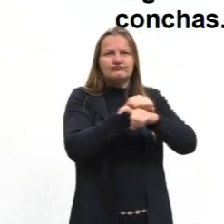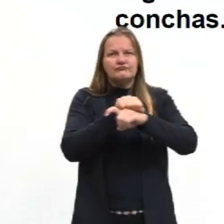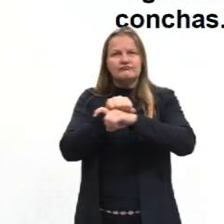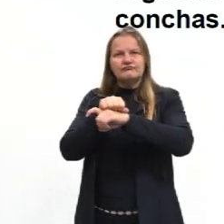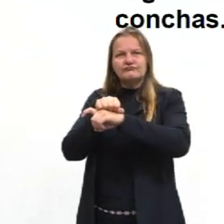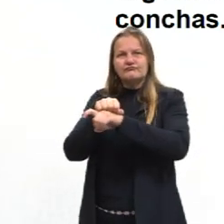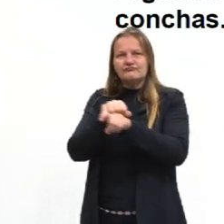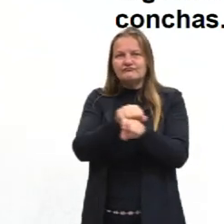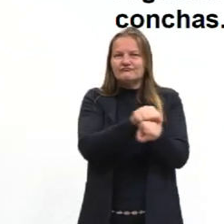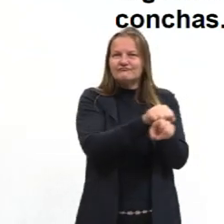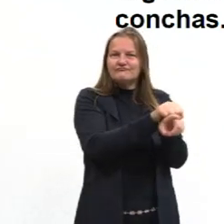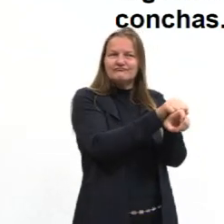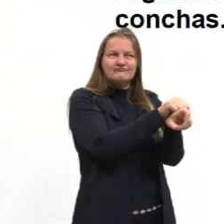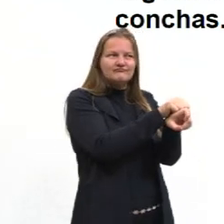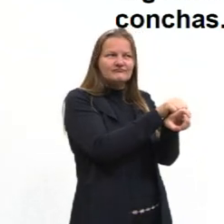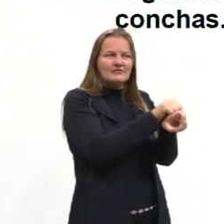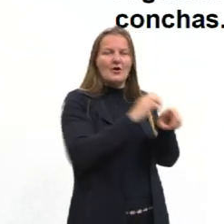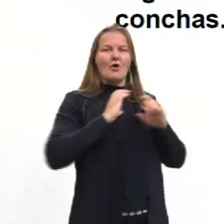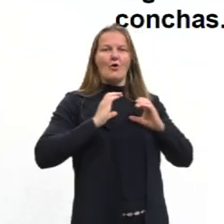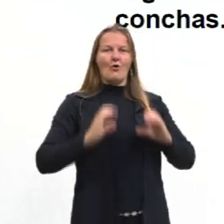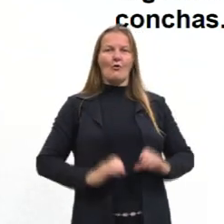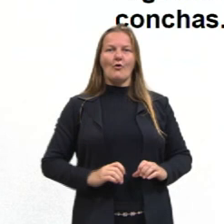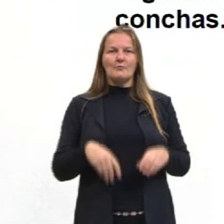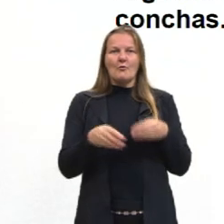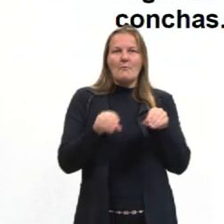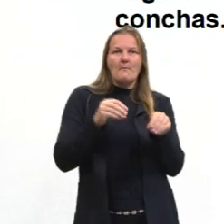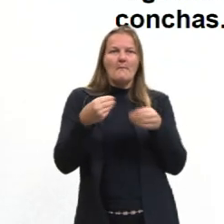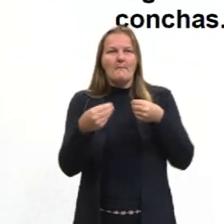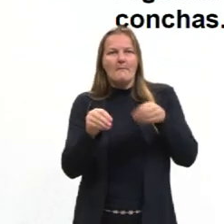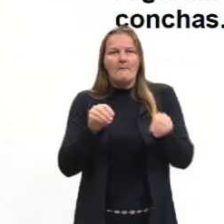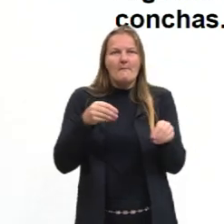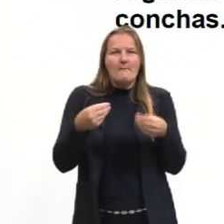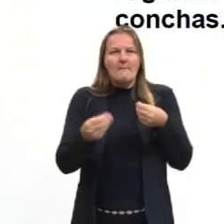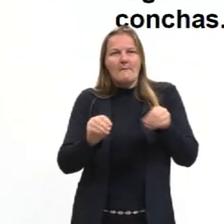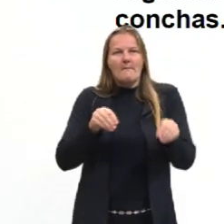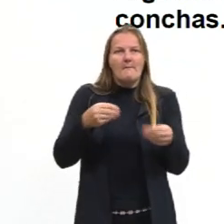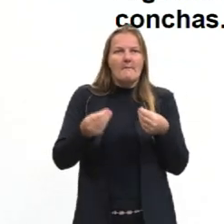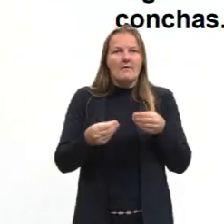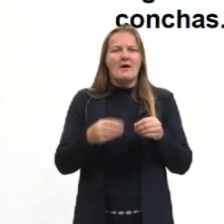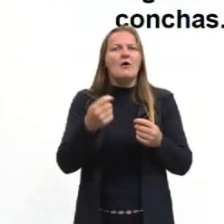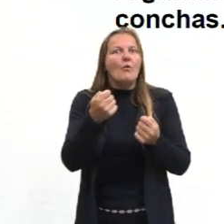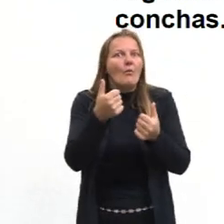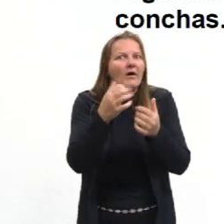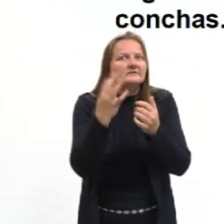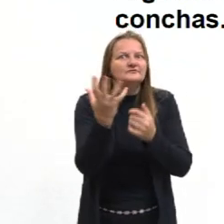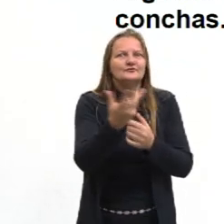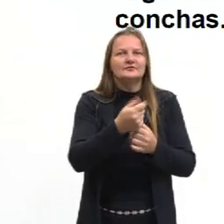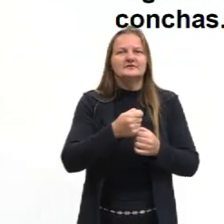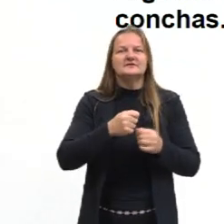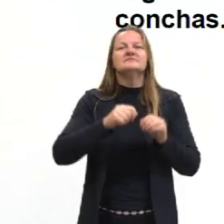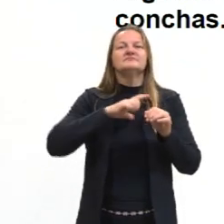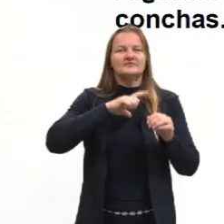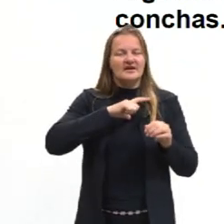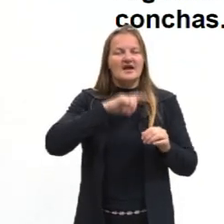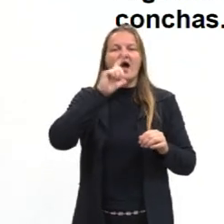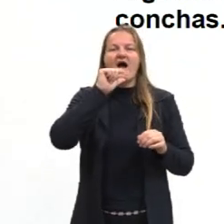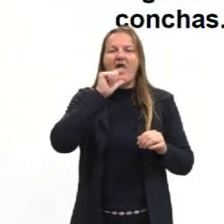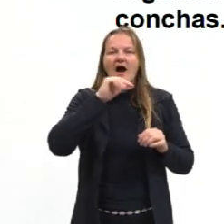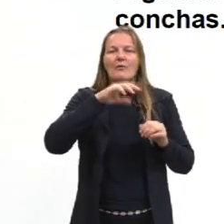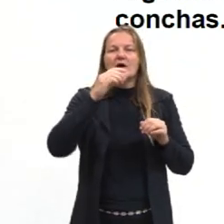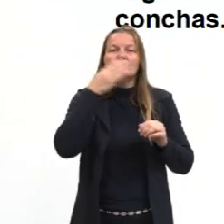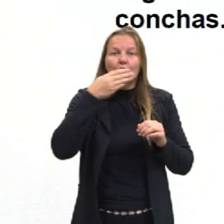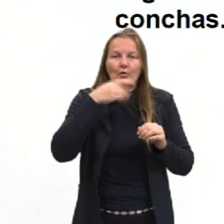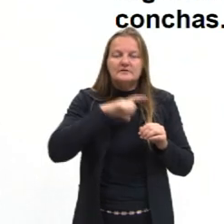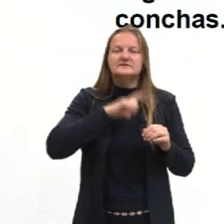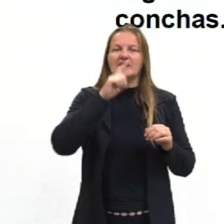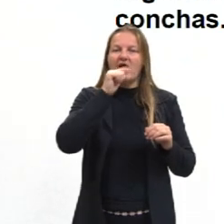mole. Muitas espécies são marinhas, mas há representantes de água doce e terrestre, tá?